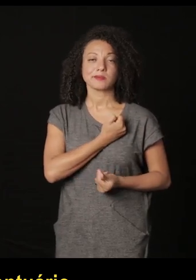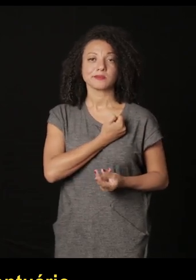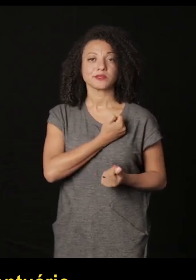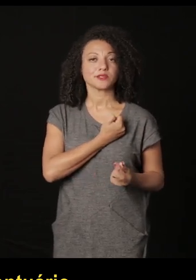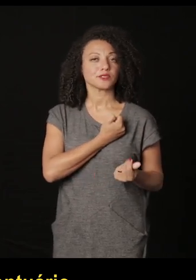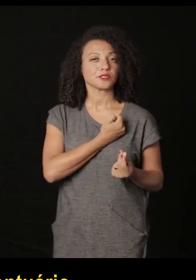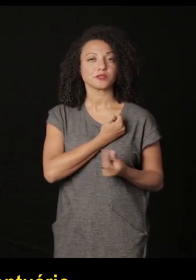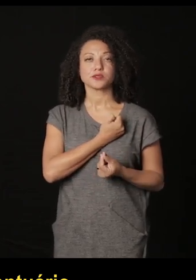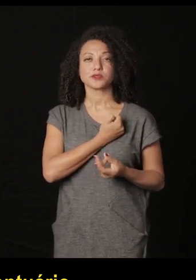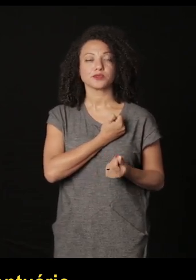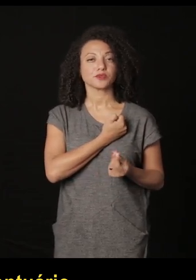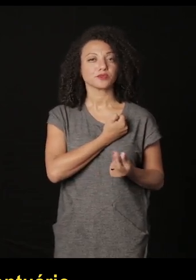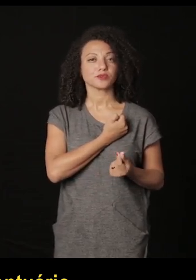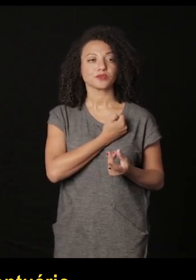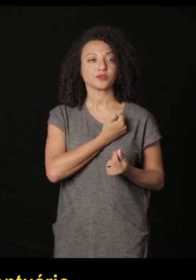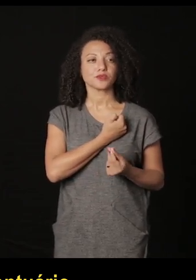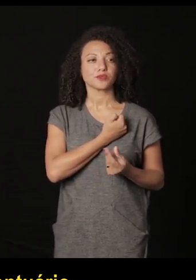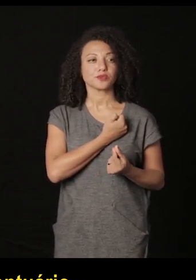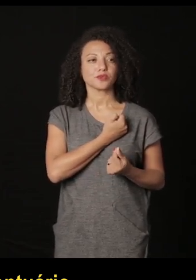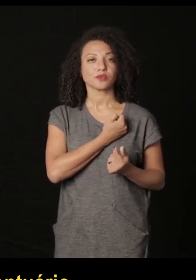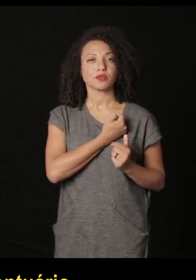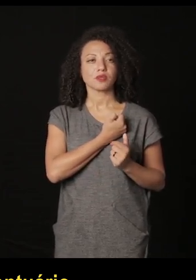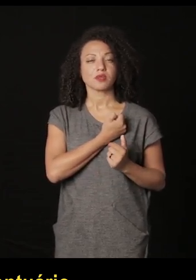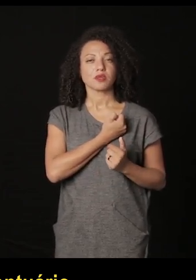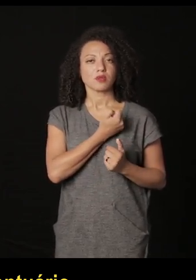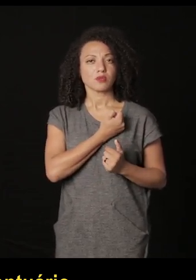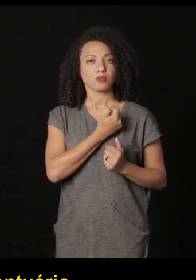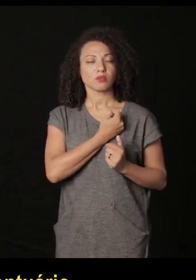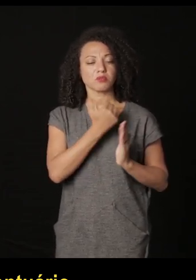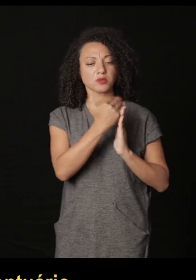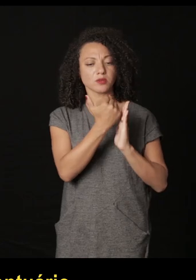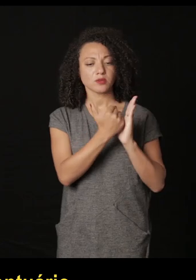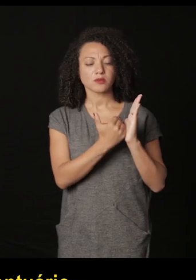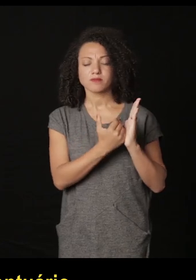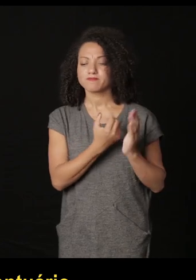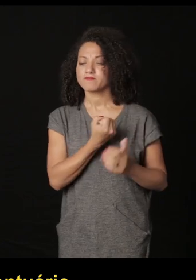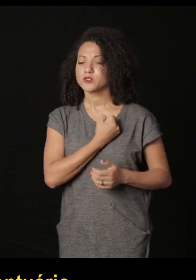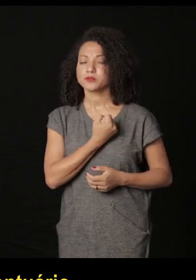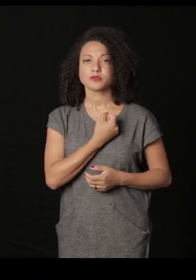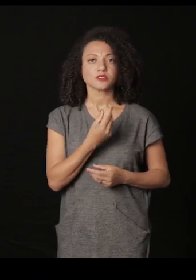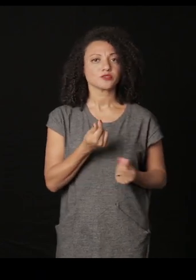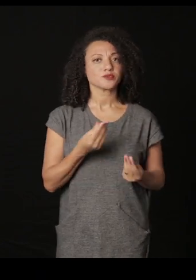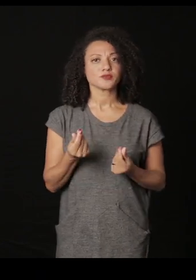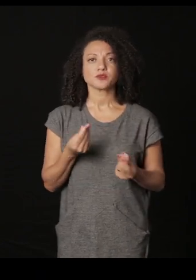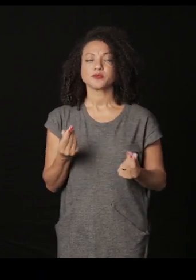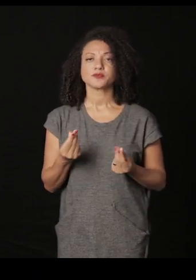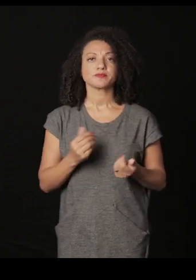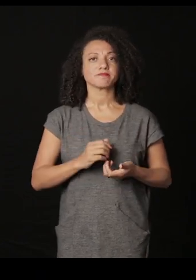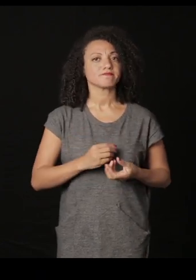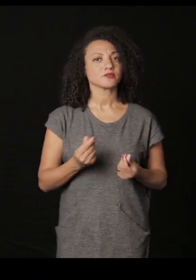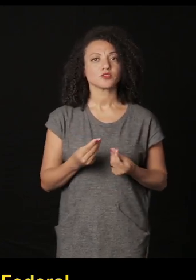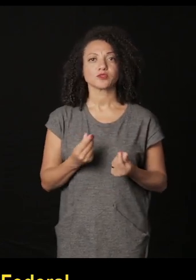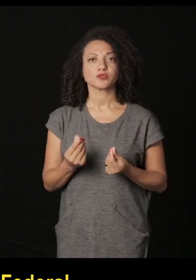prontuário como é que fala do